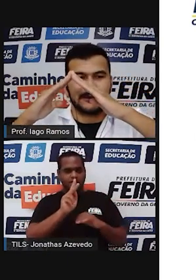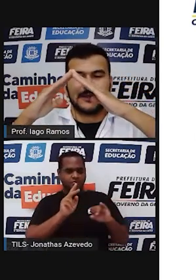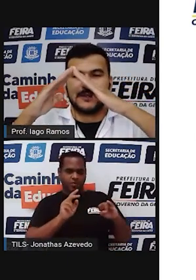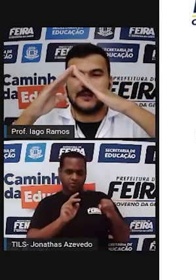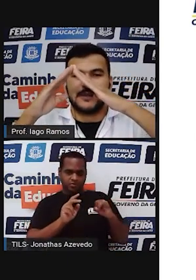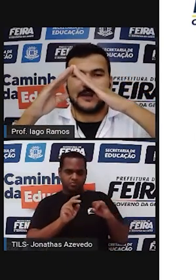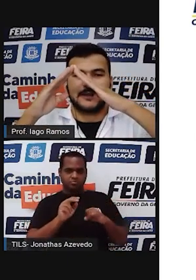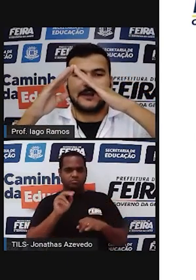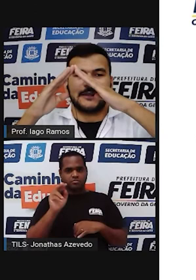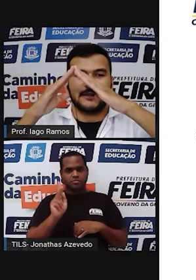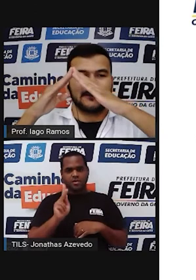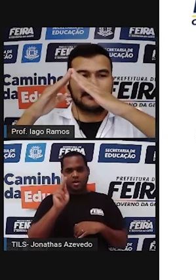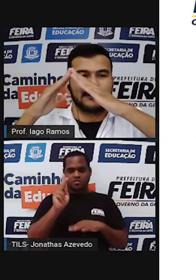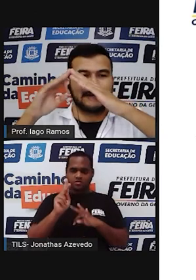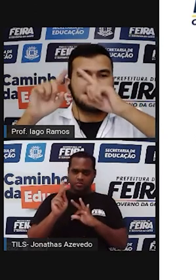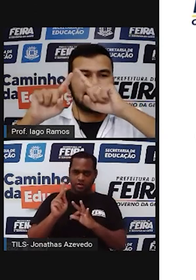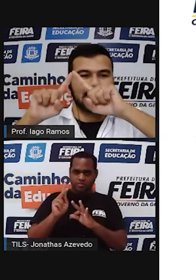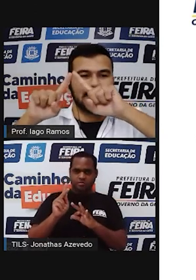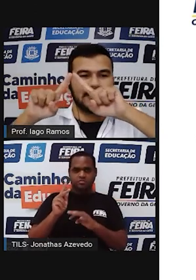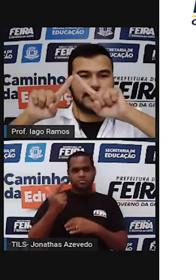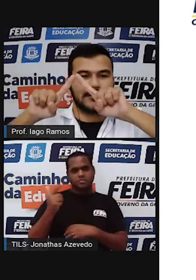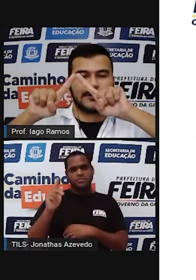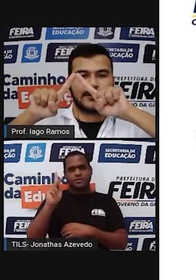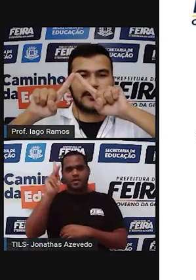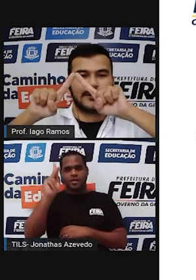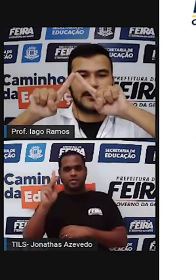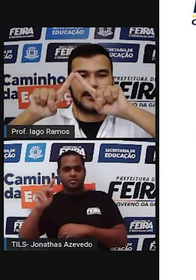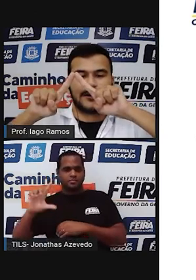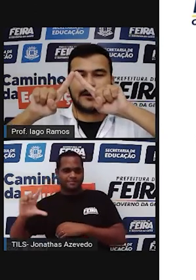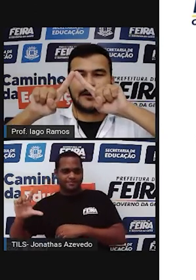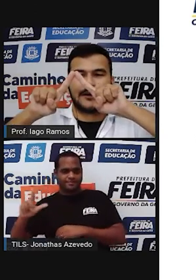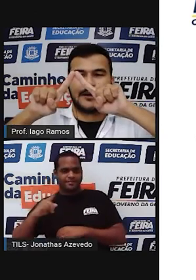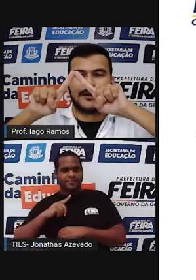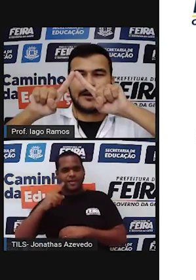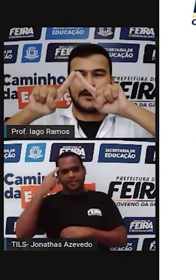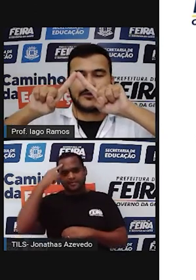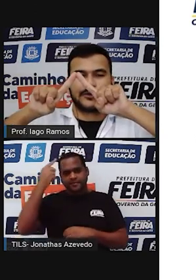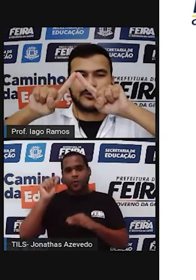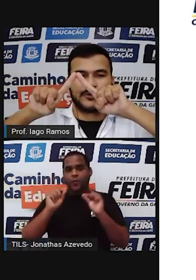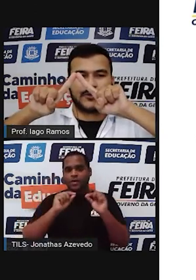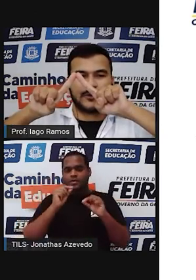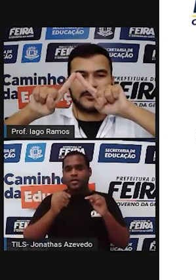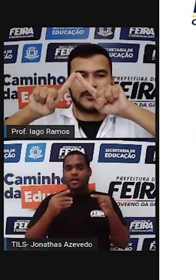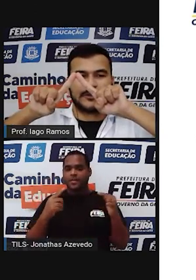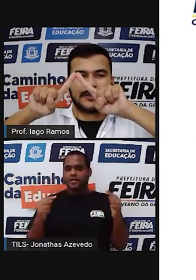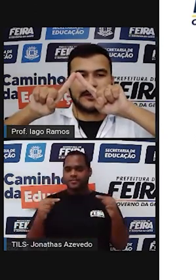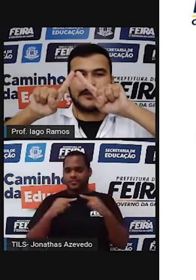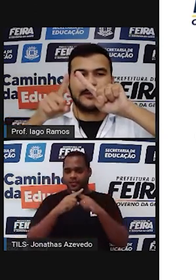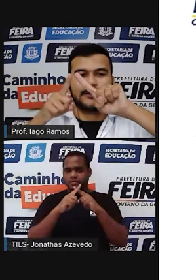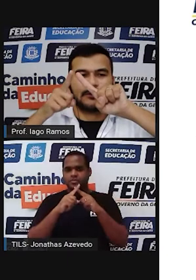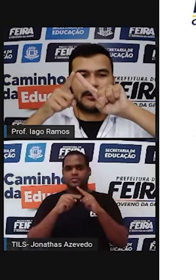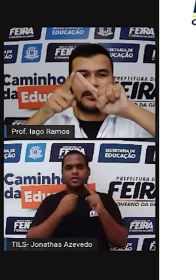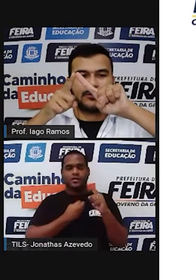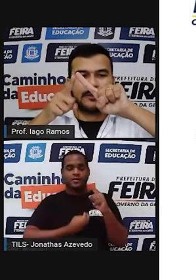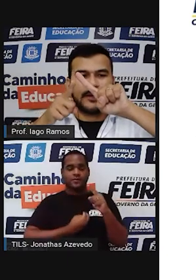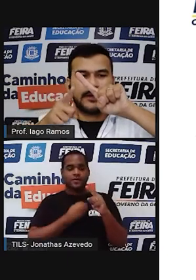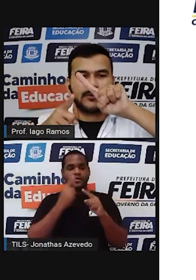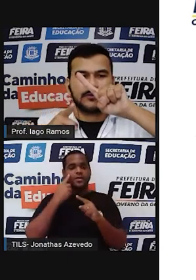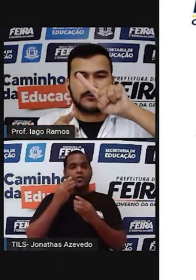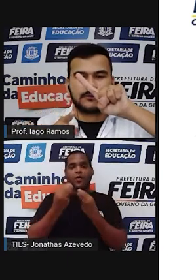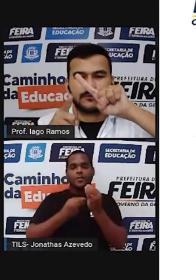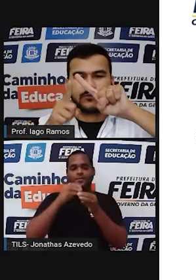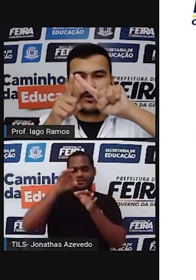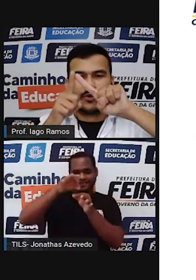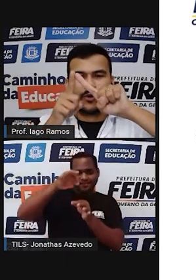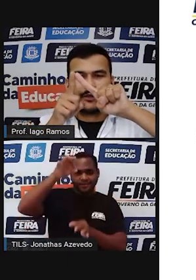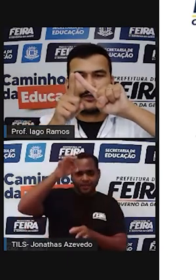e aqui né? aqui ó as outras duas cordas estão aqui então aqui no meio